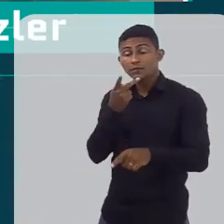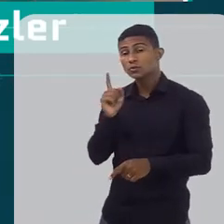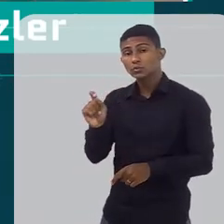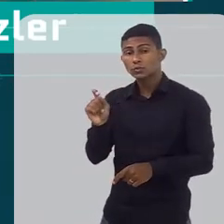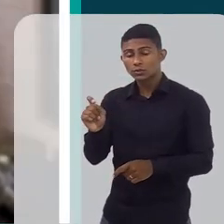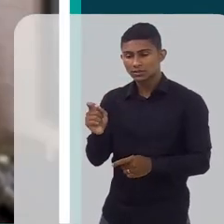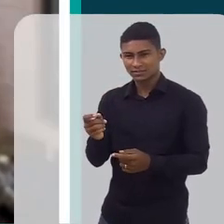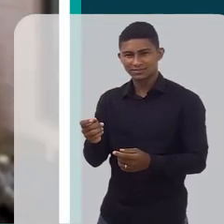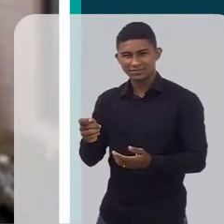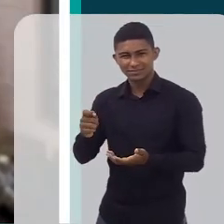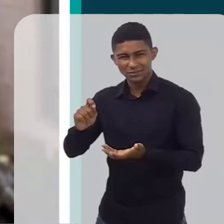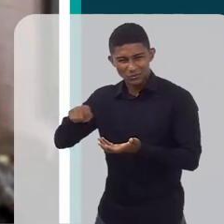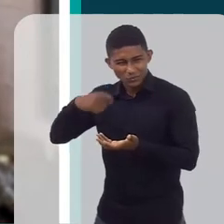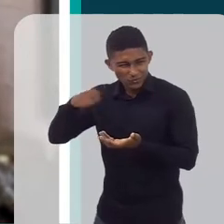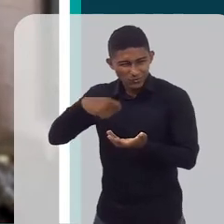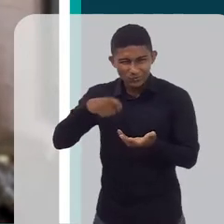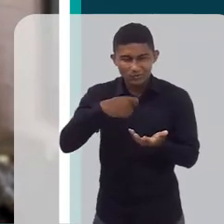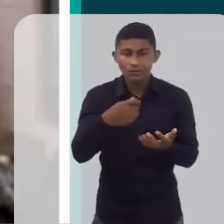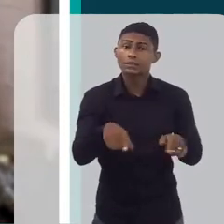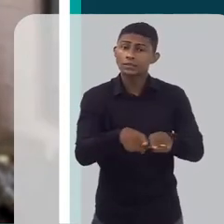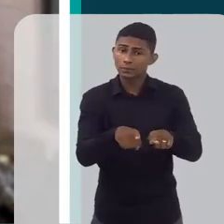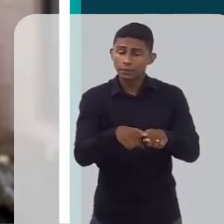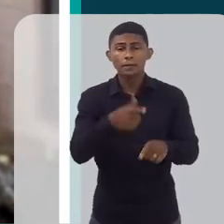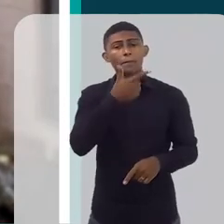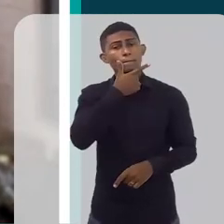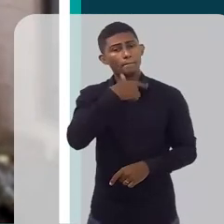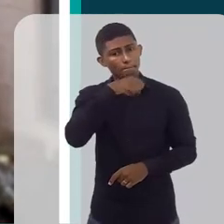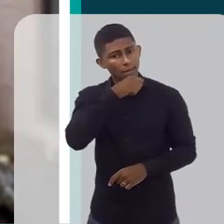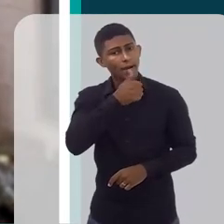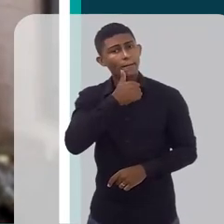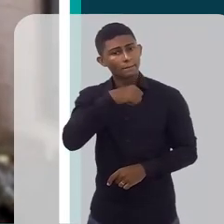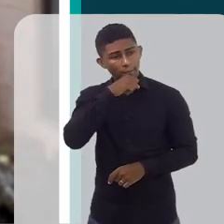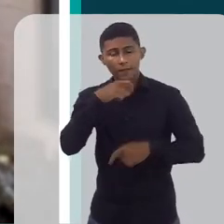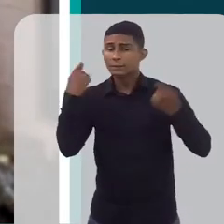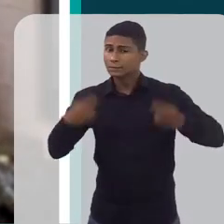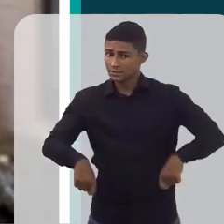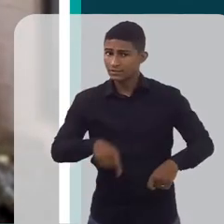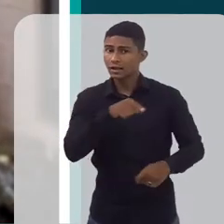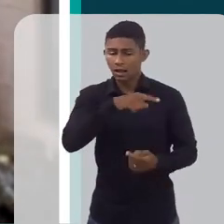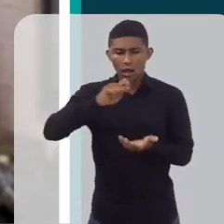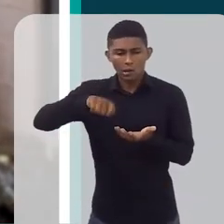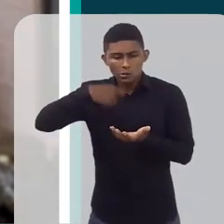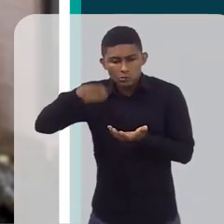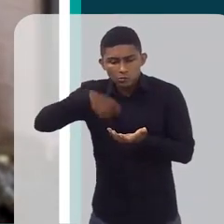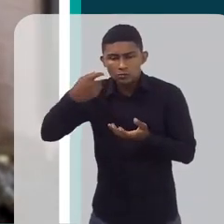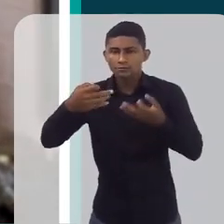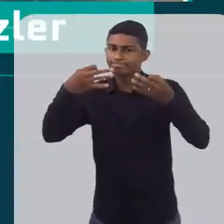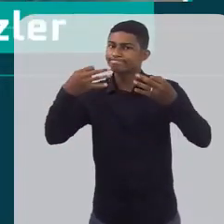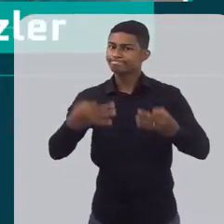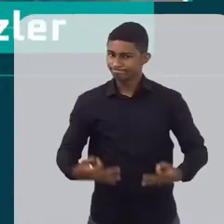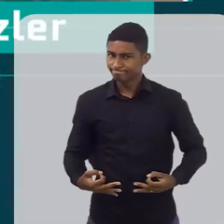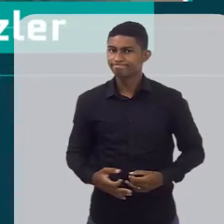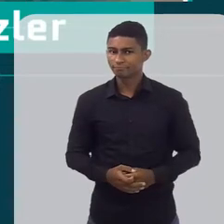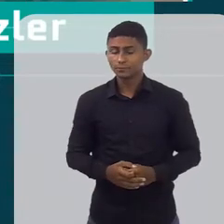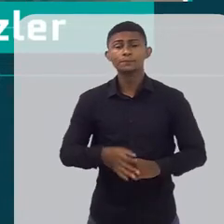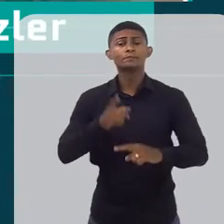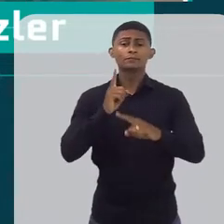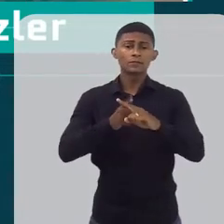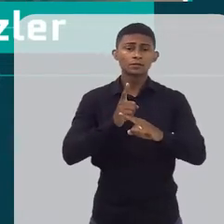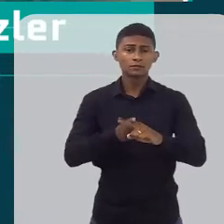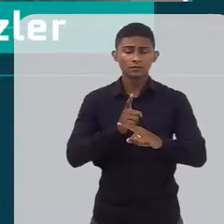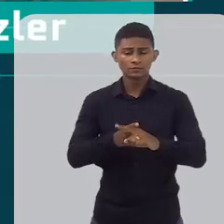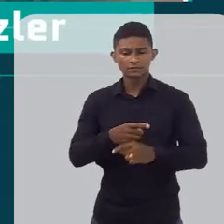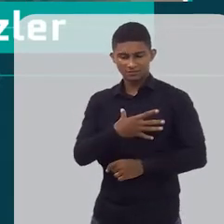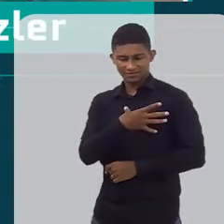que os pais também tenham bons hábitos alimentares, né? Porque o que determina que uma criança